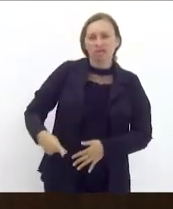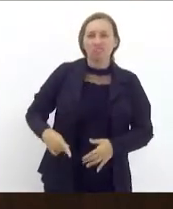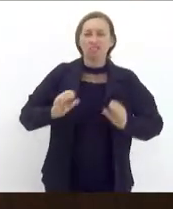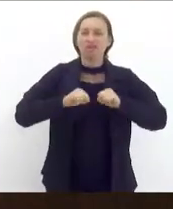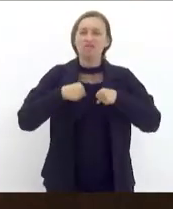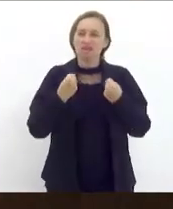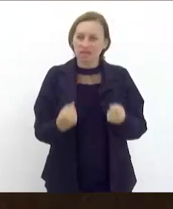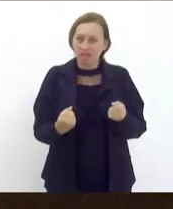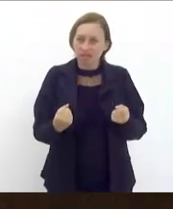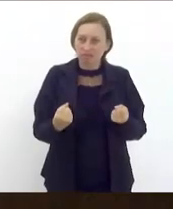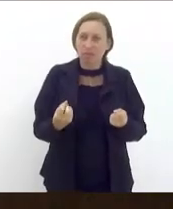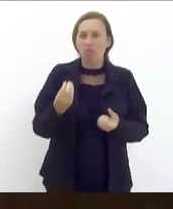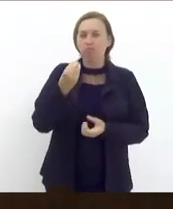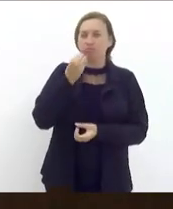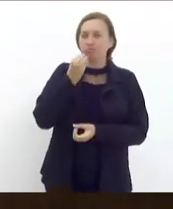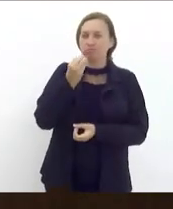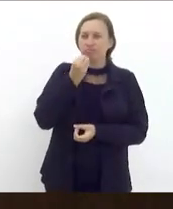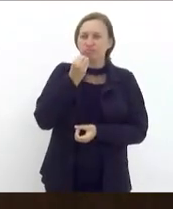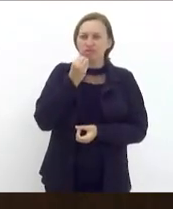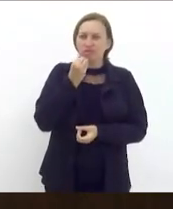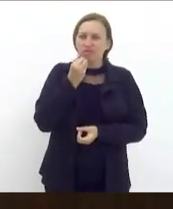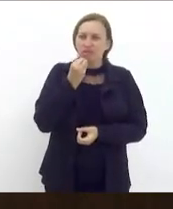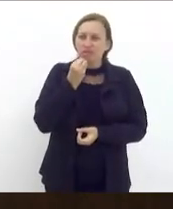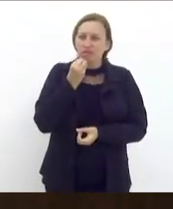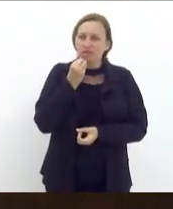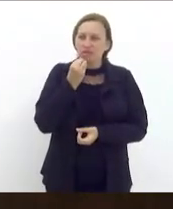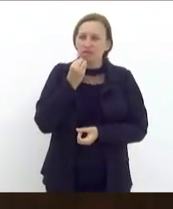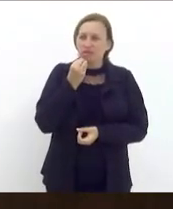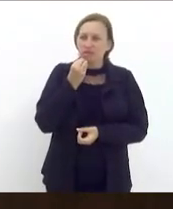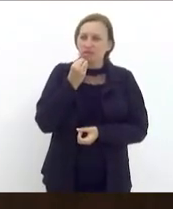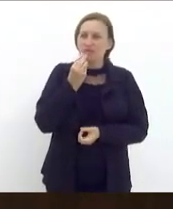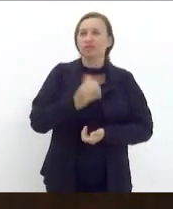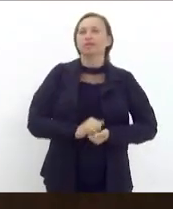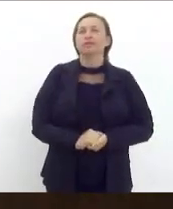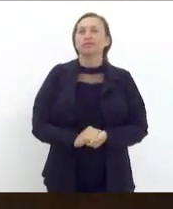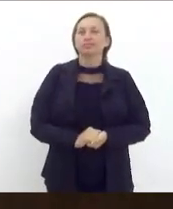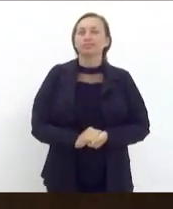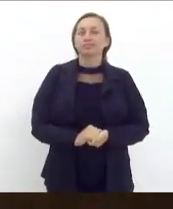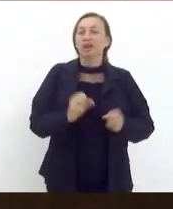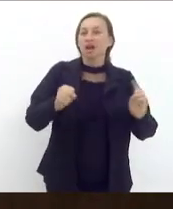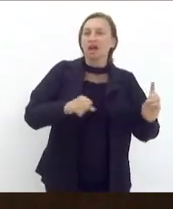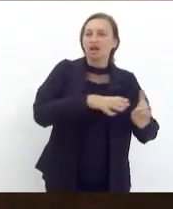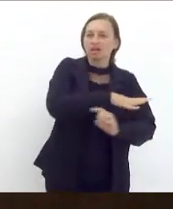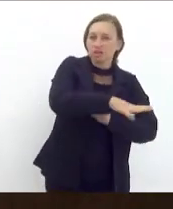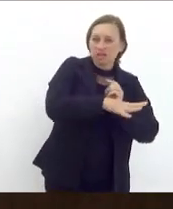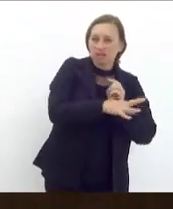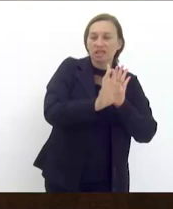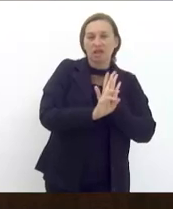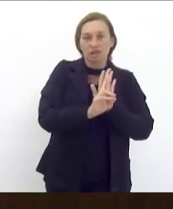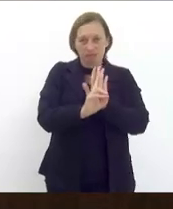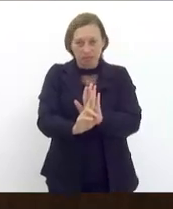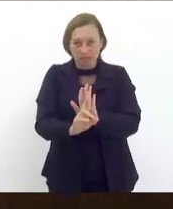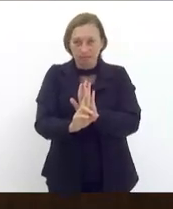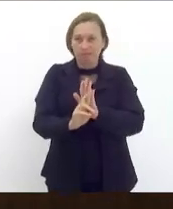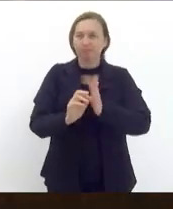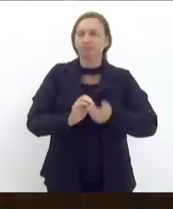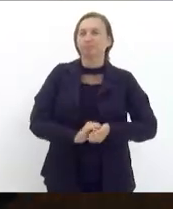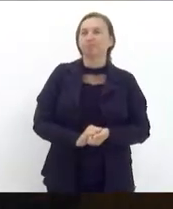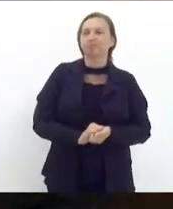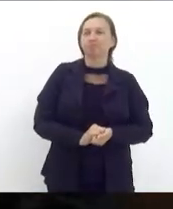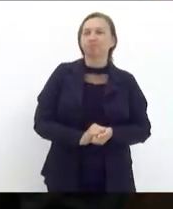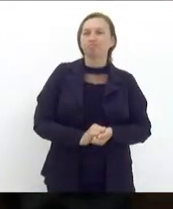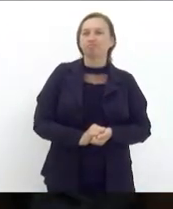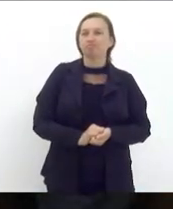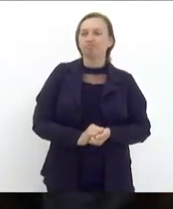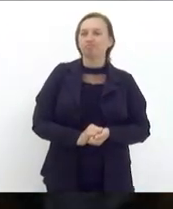e trazendo em vias a sociedade que representamos, trazendo